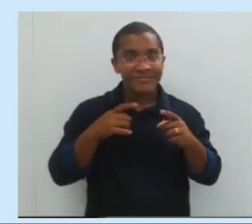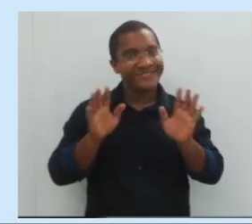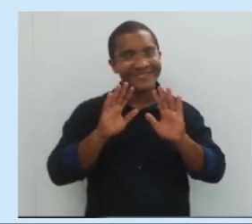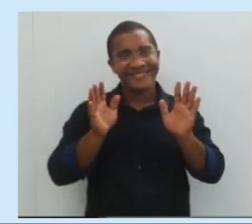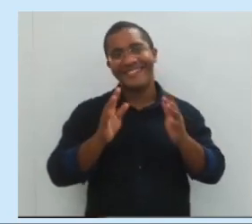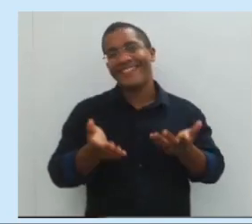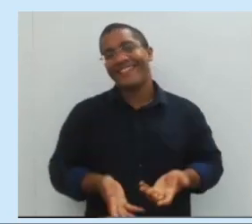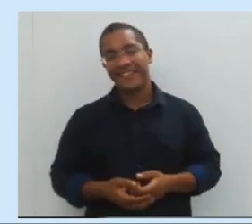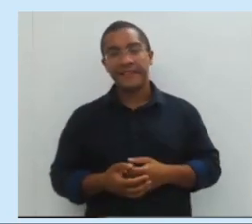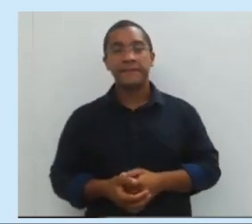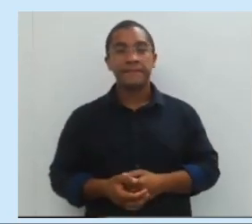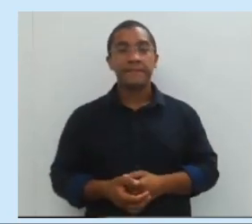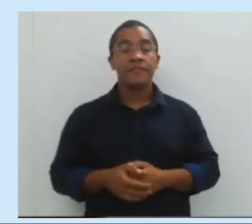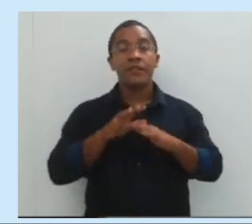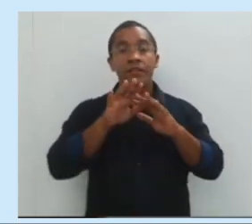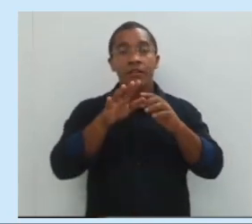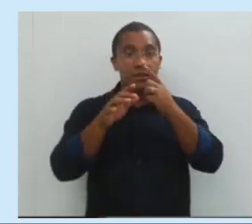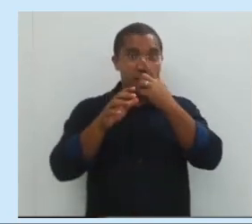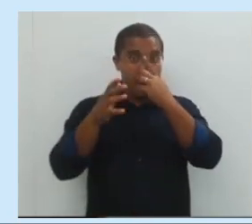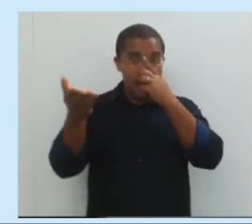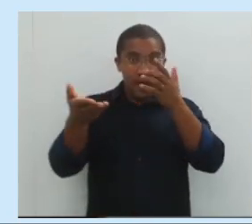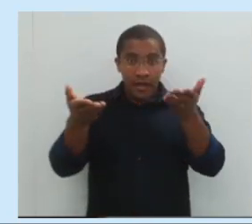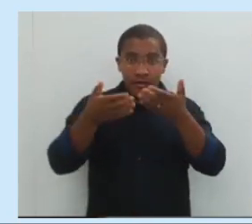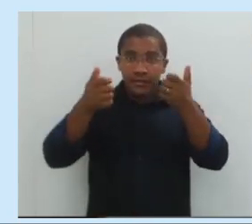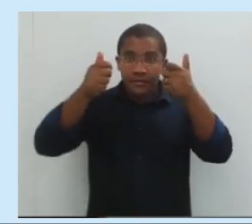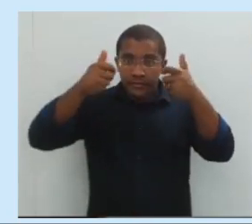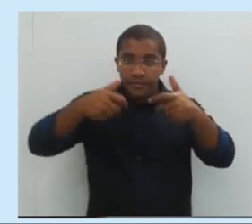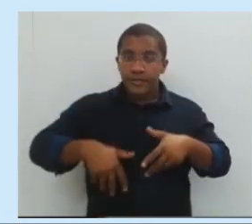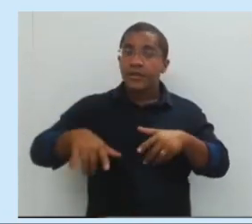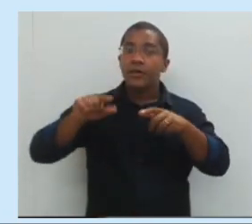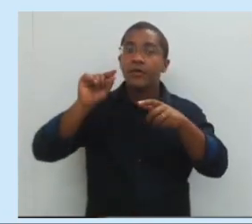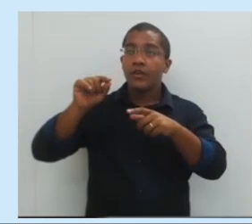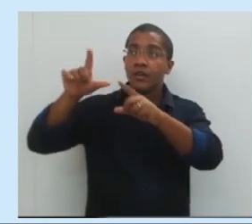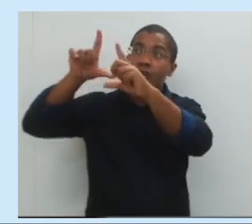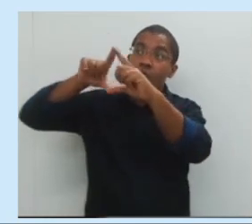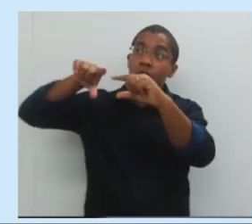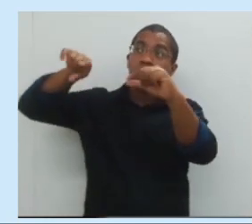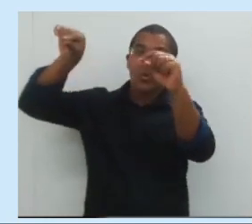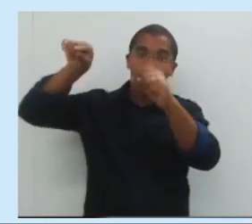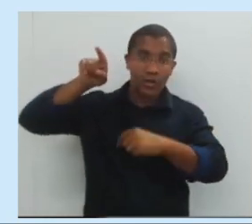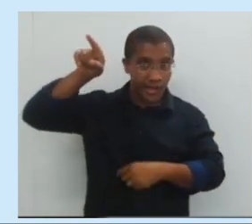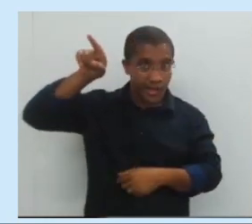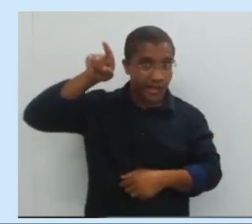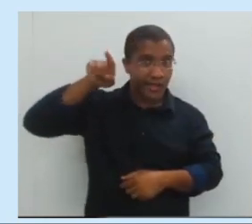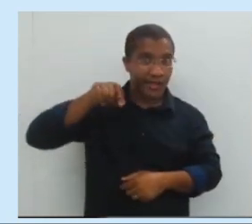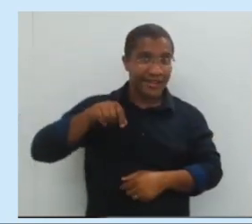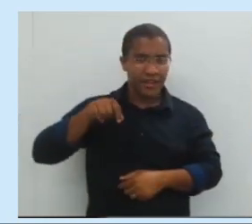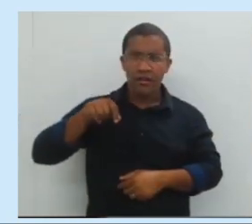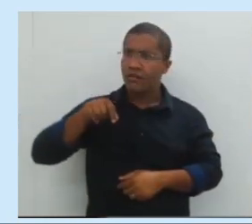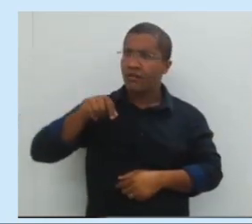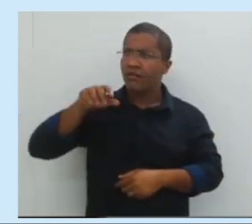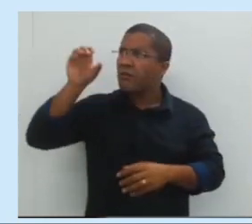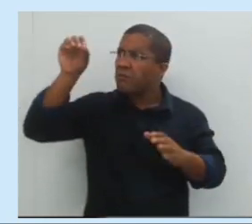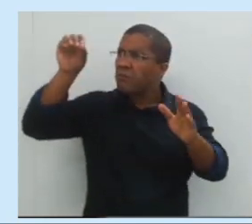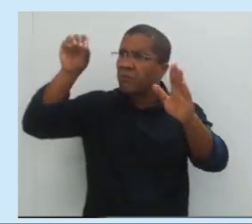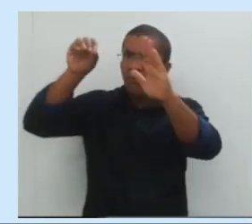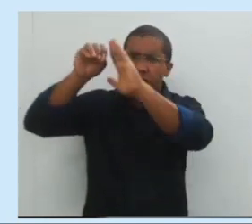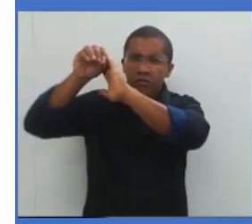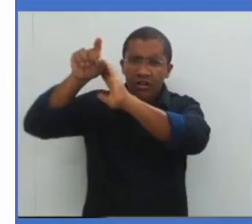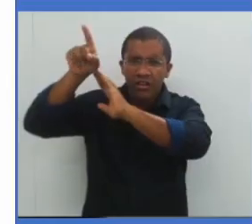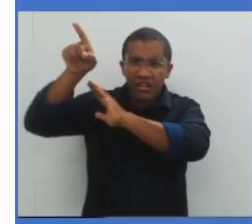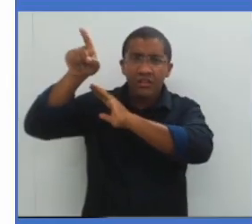não. Agora vamos às eclipses da Lua. Eclipse da Lua.